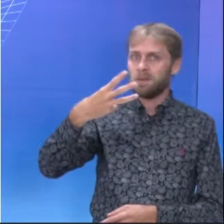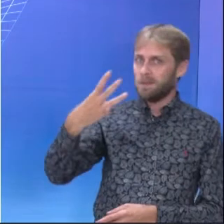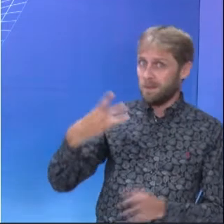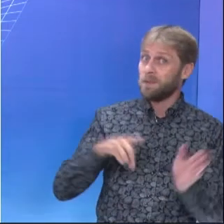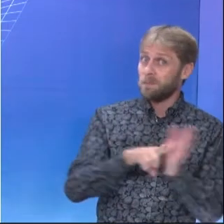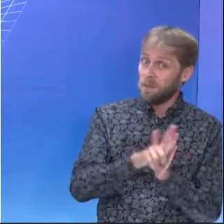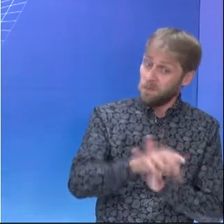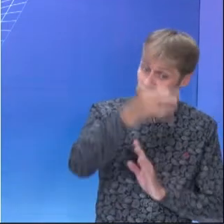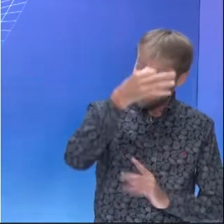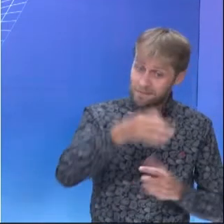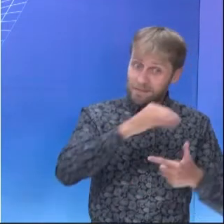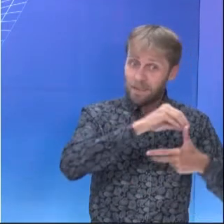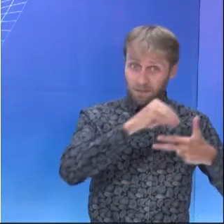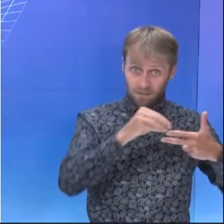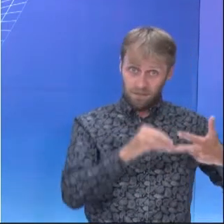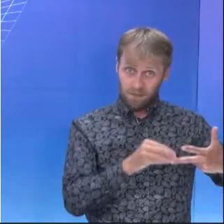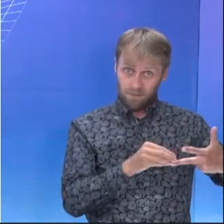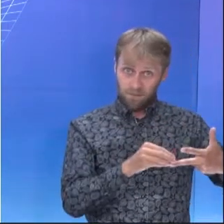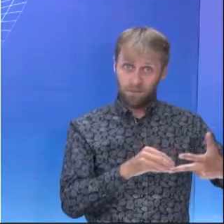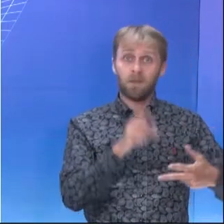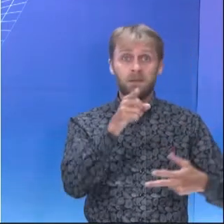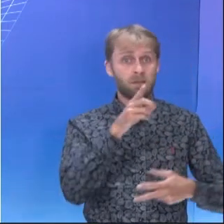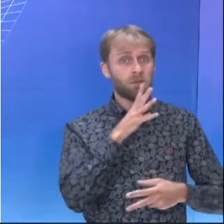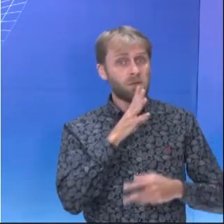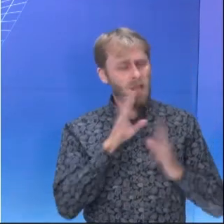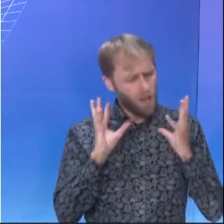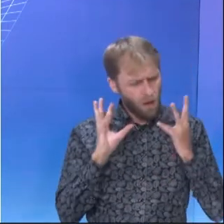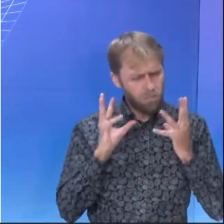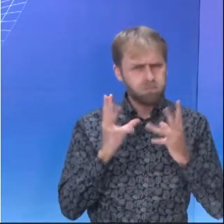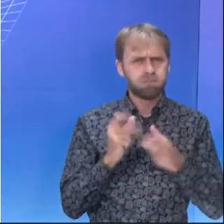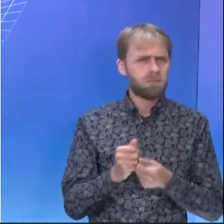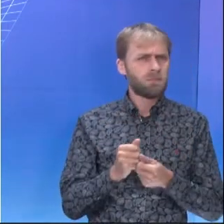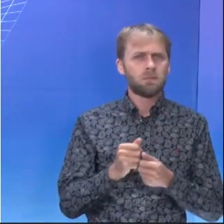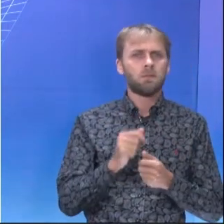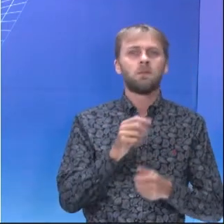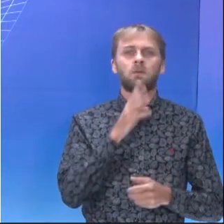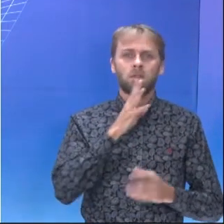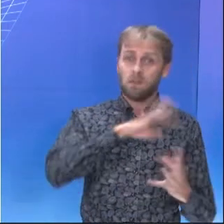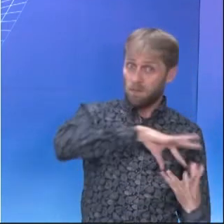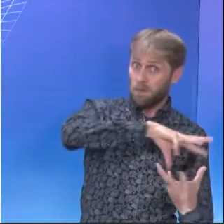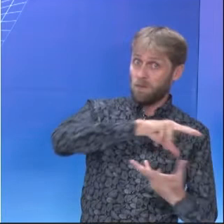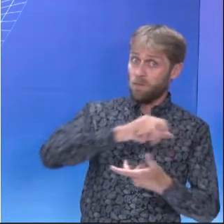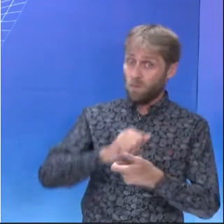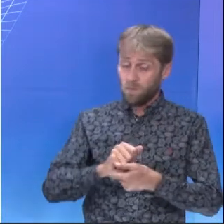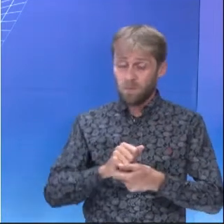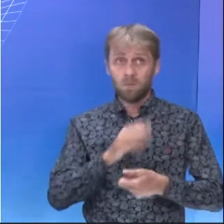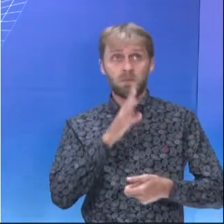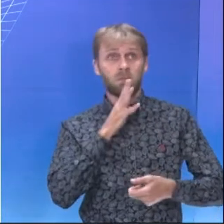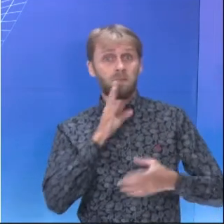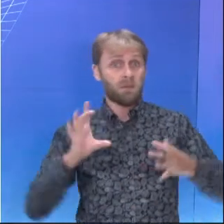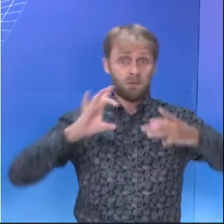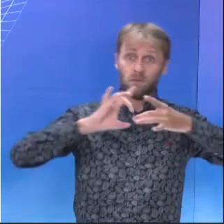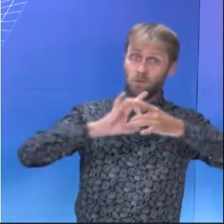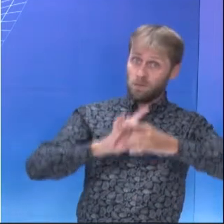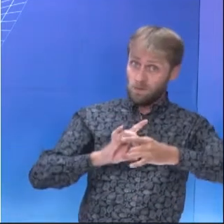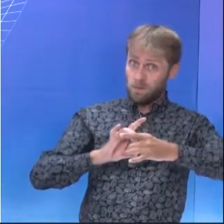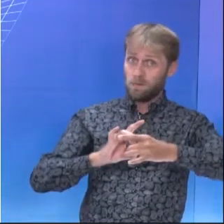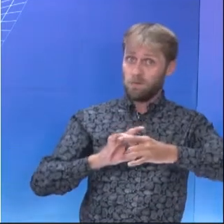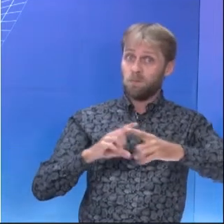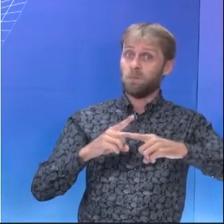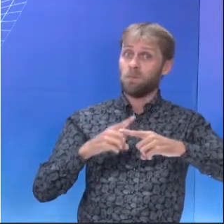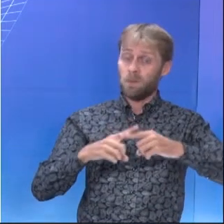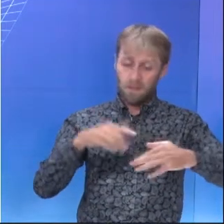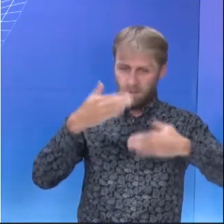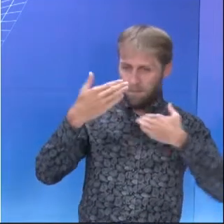você sempre acerta duas ou três questões? É porque você usa o seu conhecimento, você usa o seu conhecimento de mundo. Porque